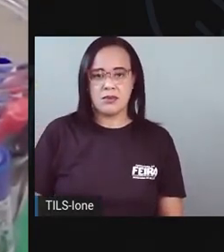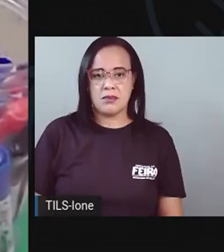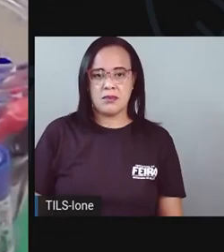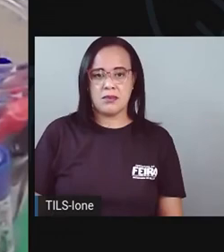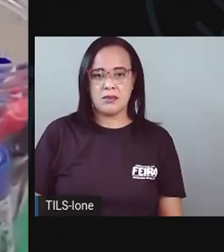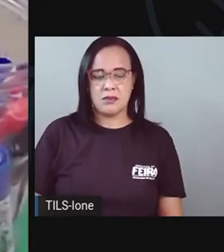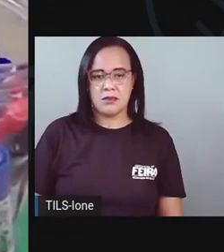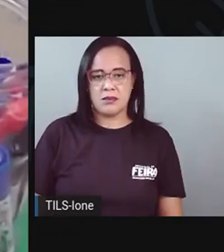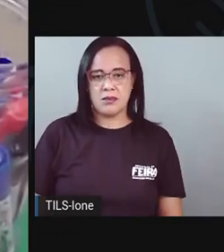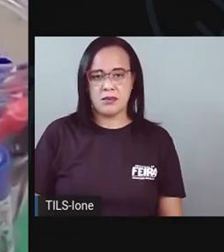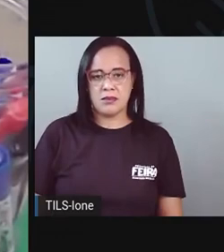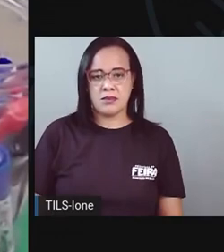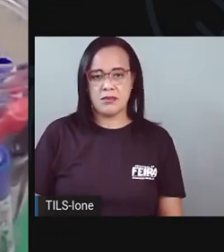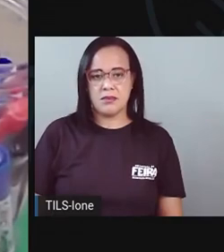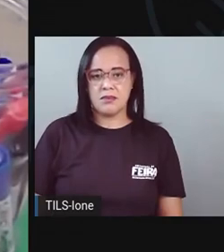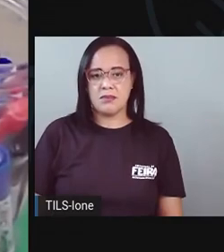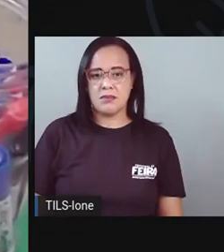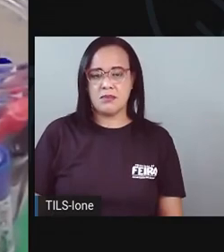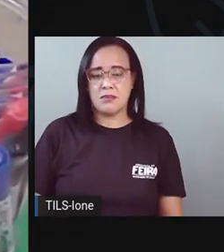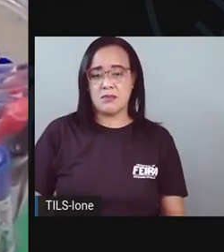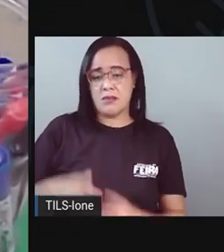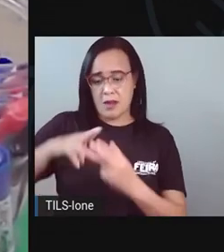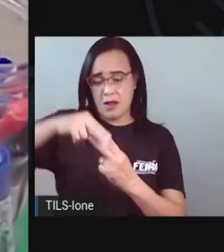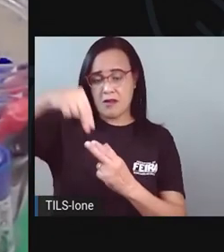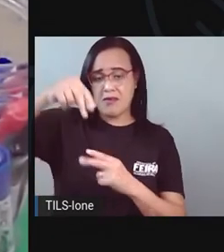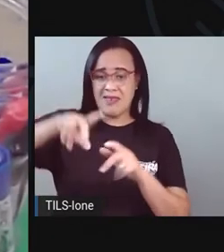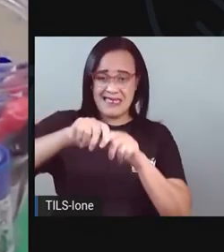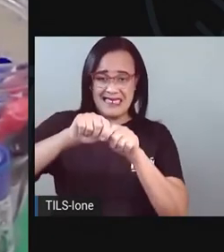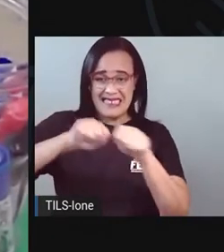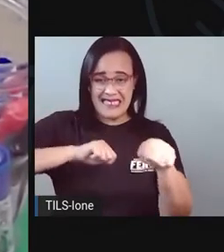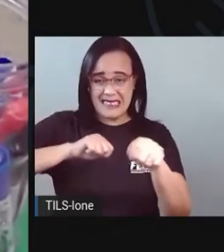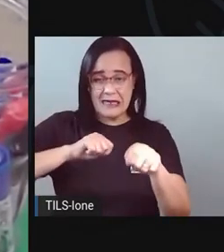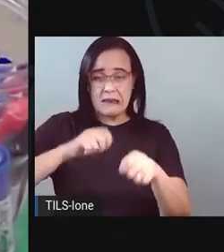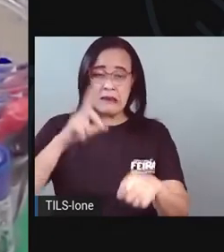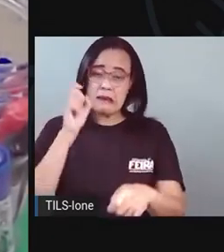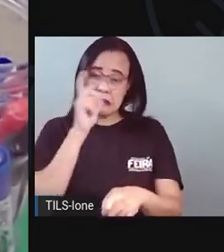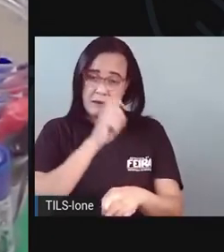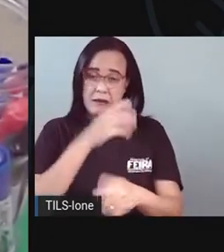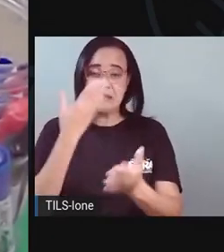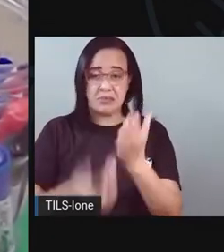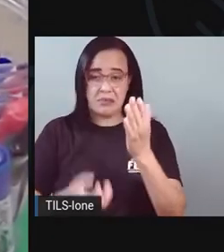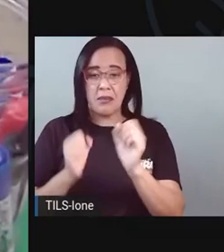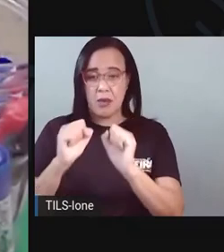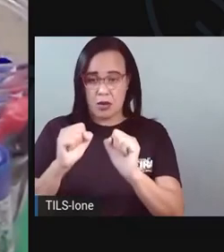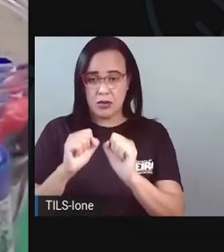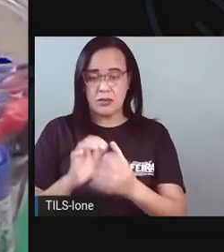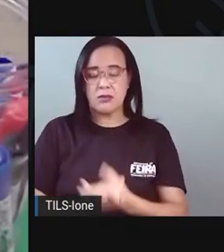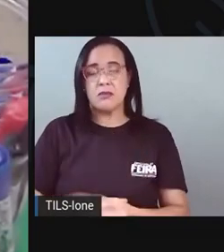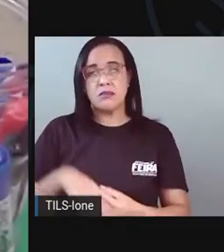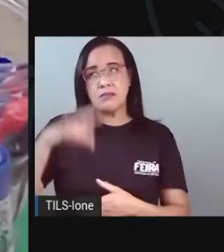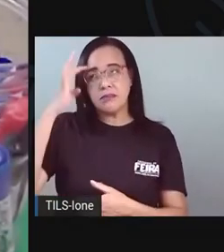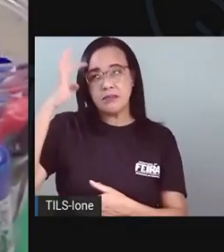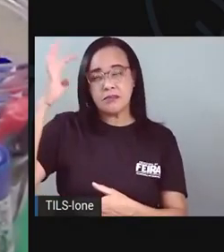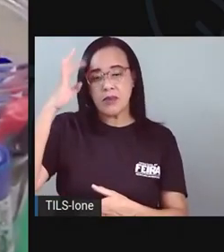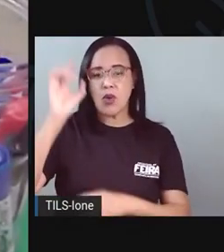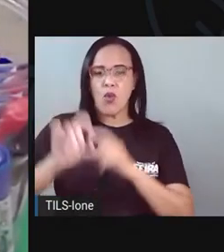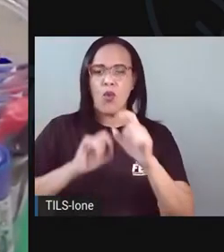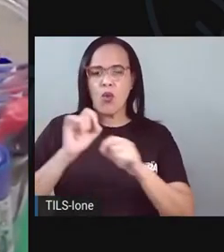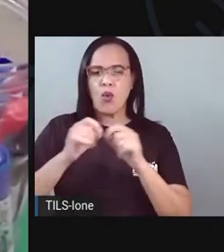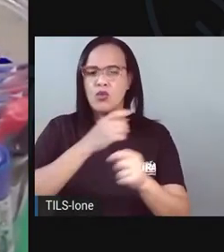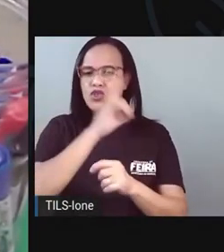Entendeu? E aí você vai perder todo o seu trabalho. Então vamos imaginar, né? Que hoje seja...